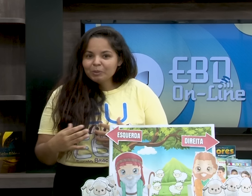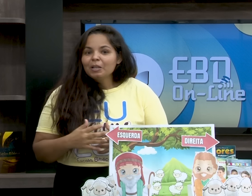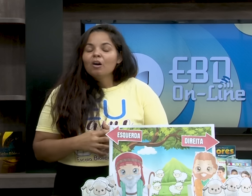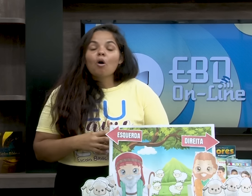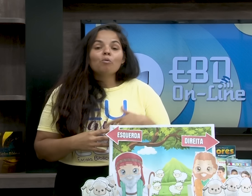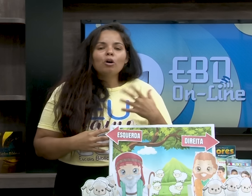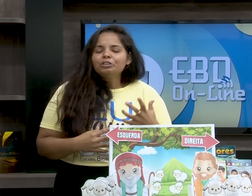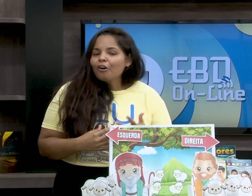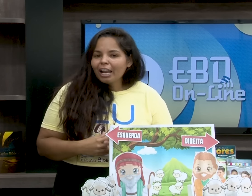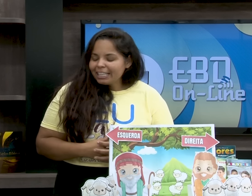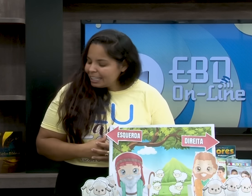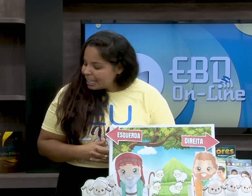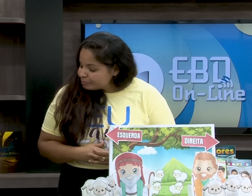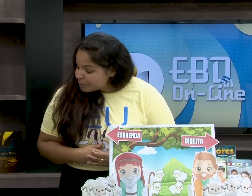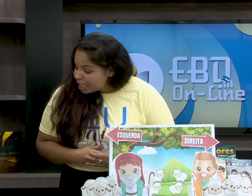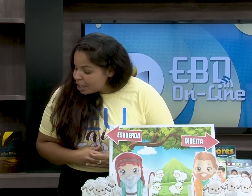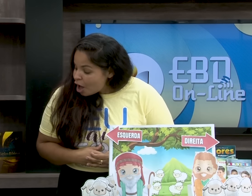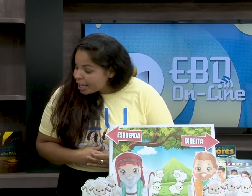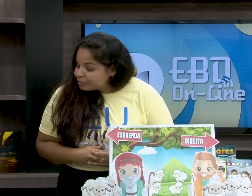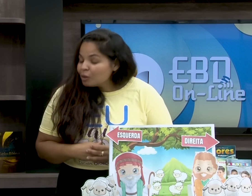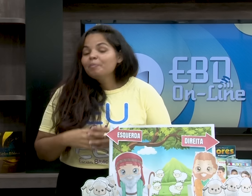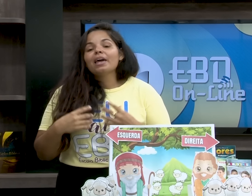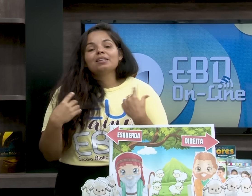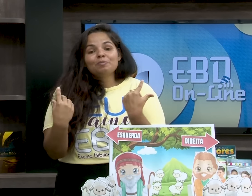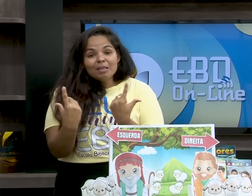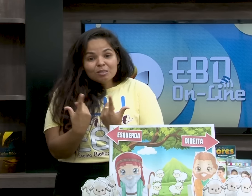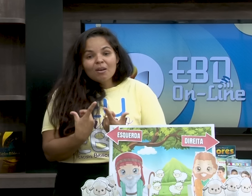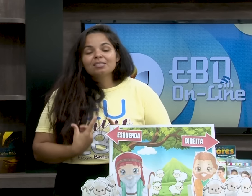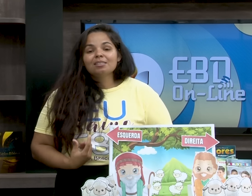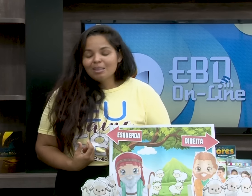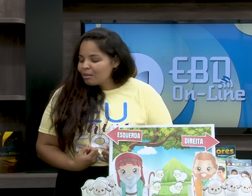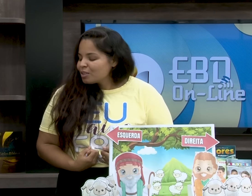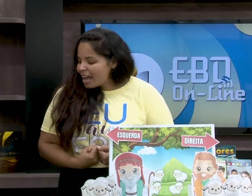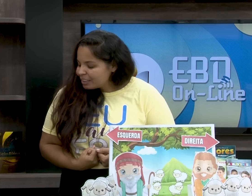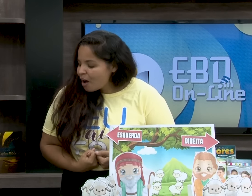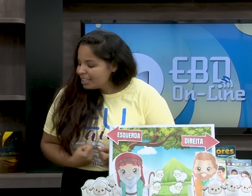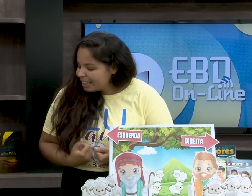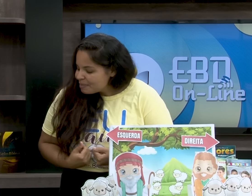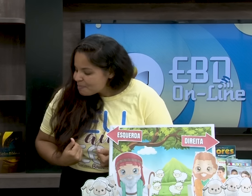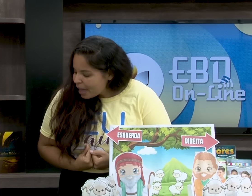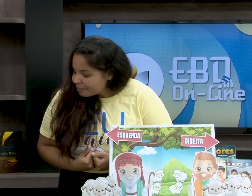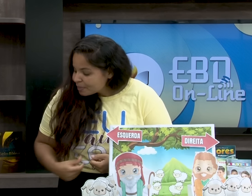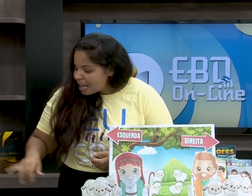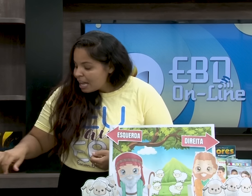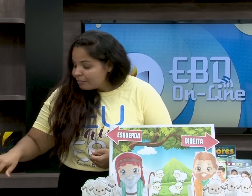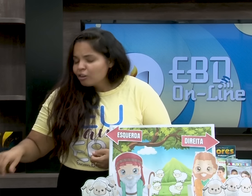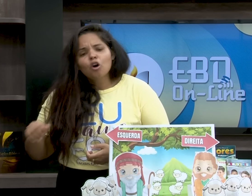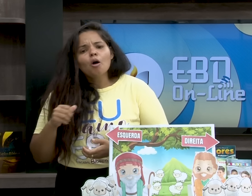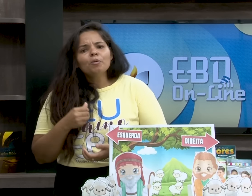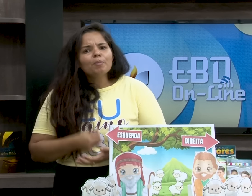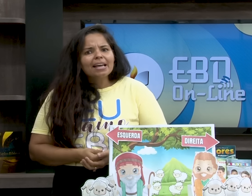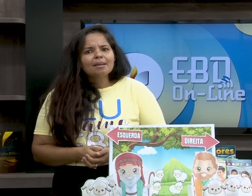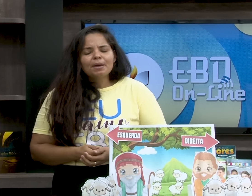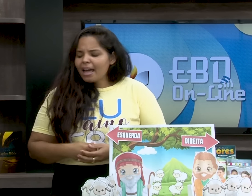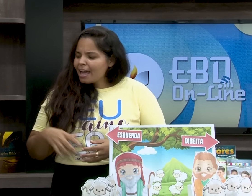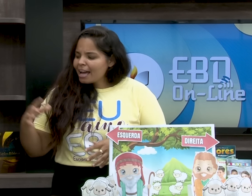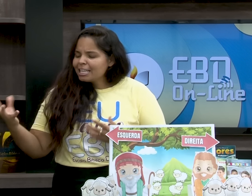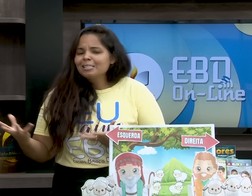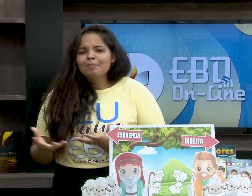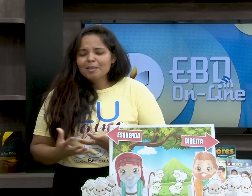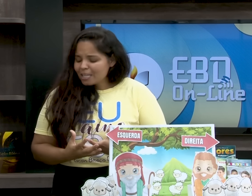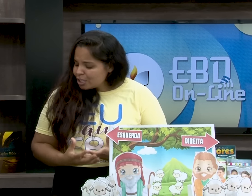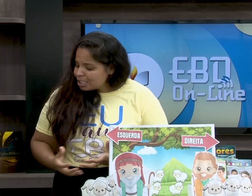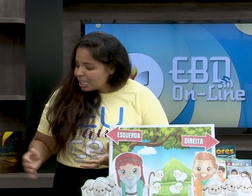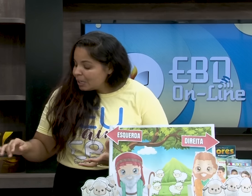com o próximo, com outro coleguinha. E orando pelas pessoas que estão ao seu redor também. Como mais